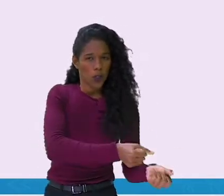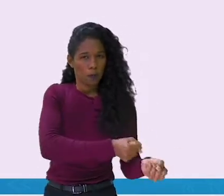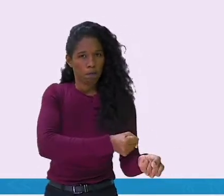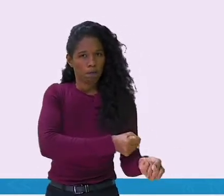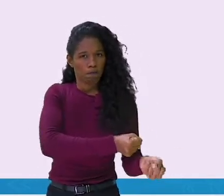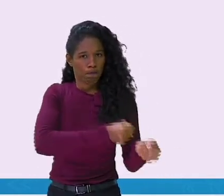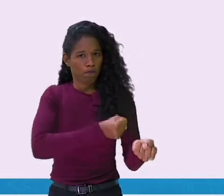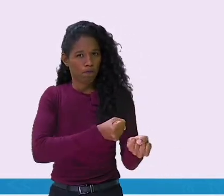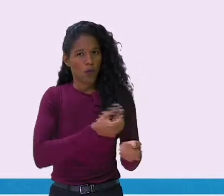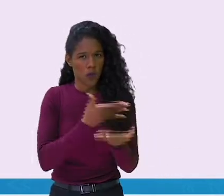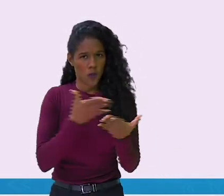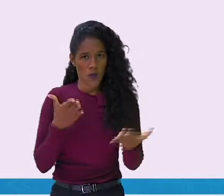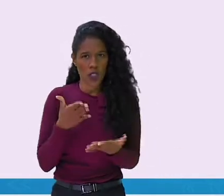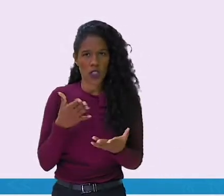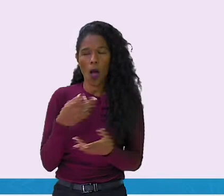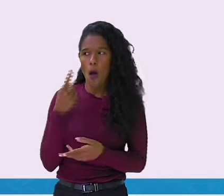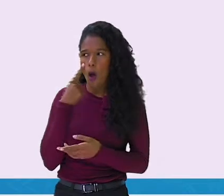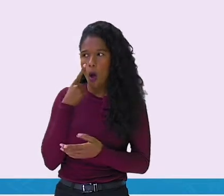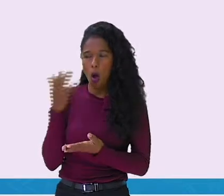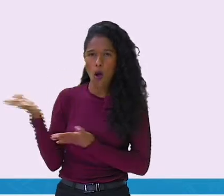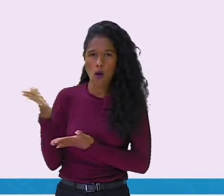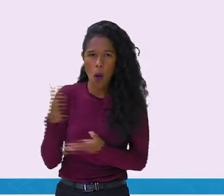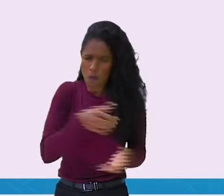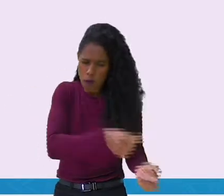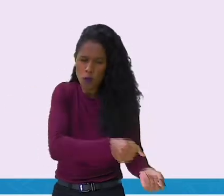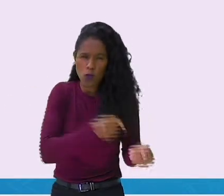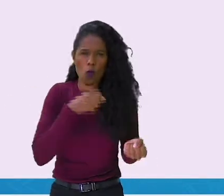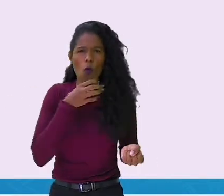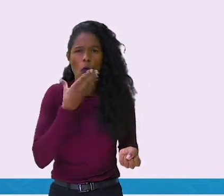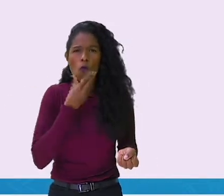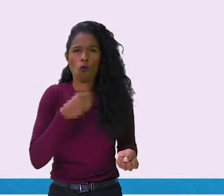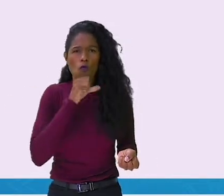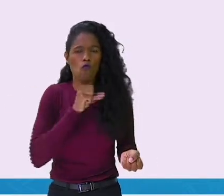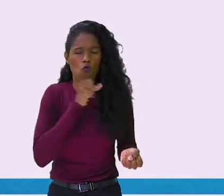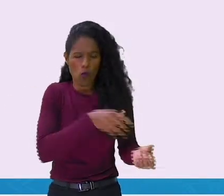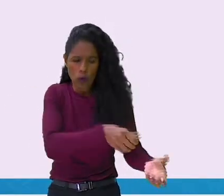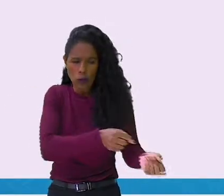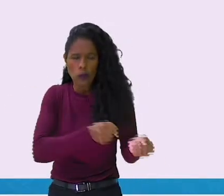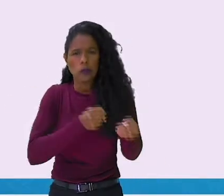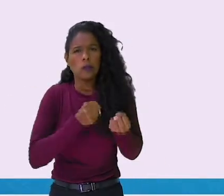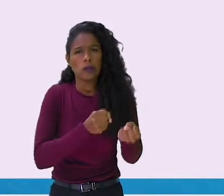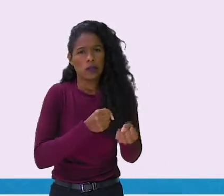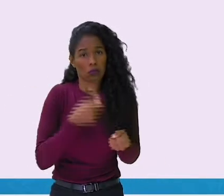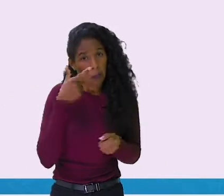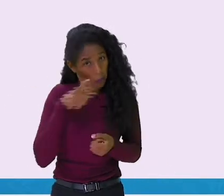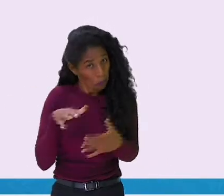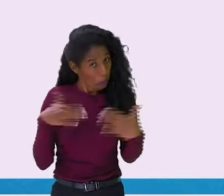estão observando? O vovô está puxando. Será que ele vai conseguir?